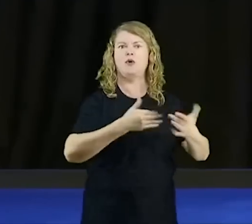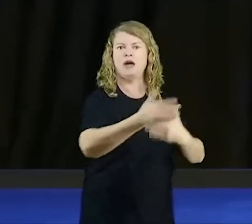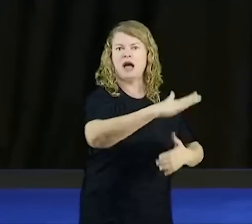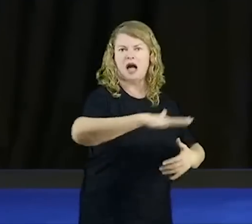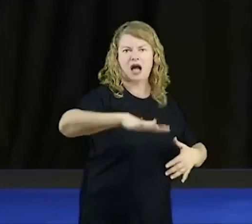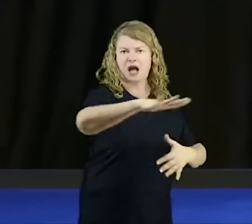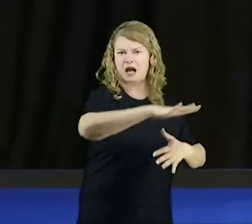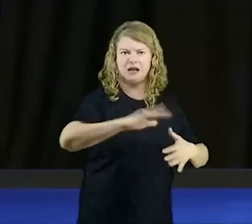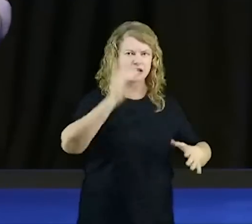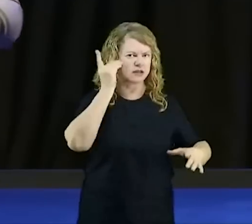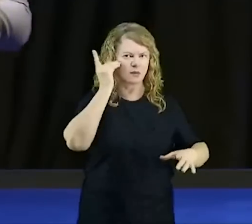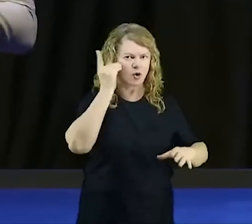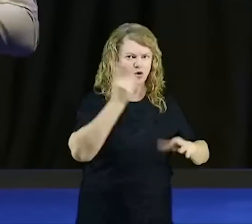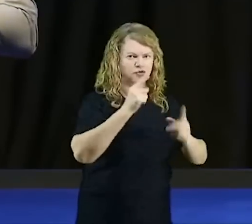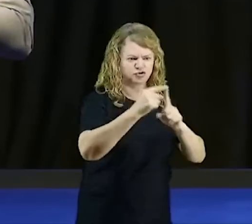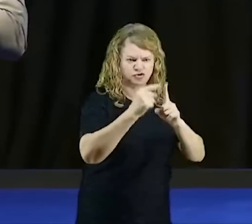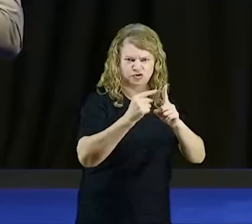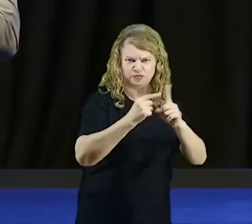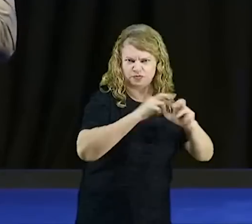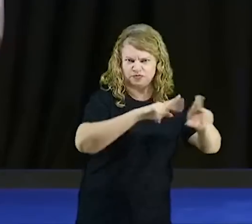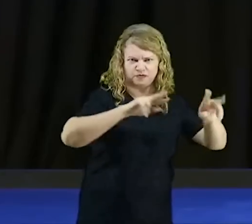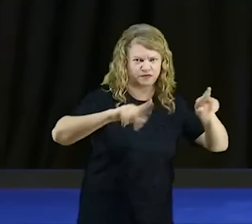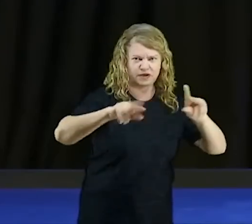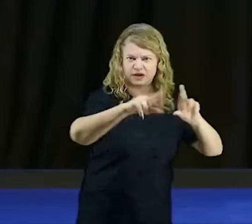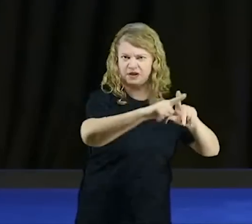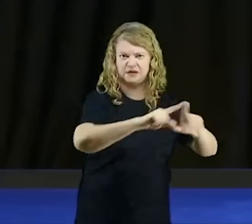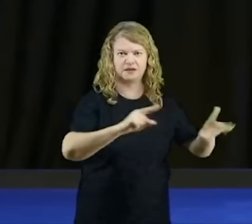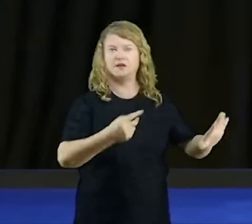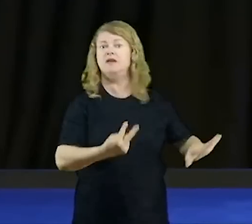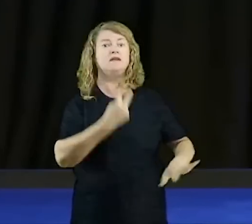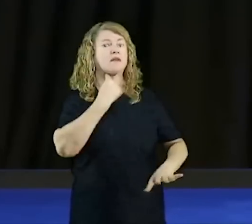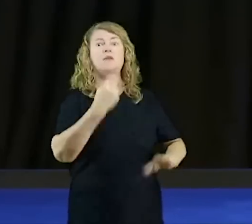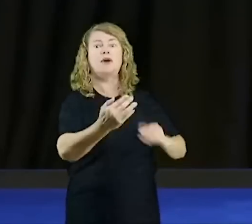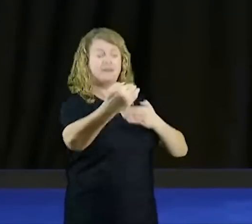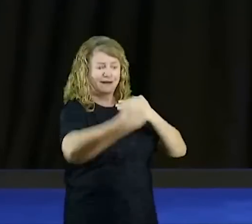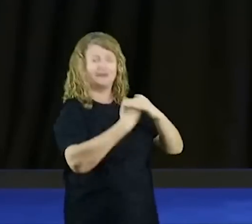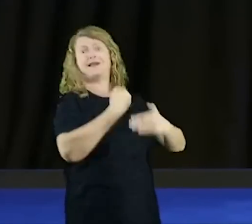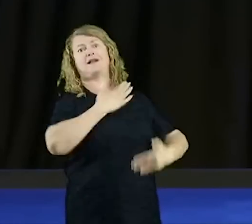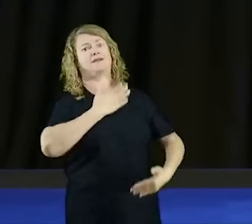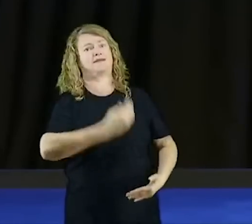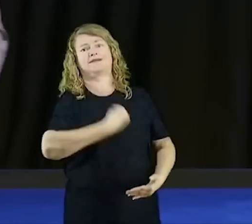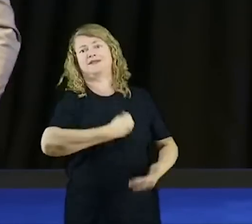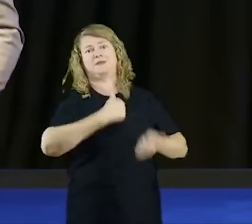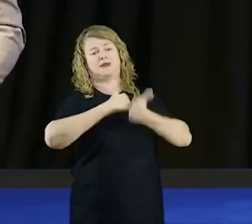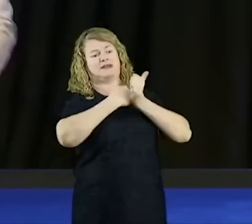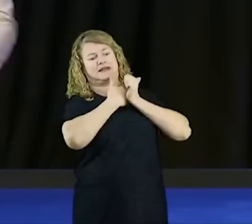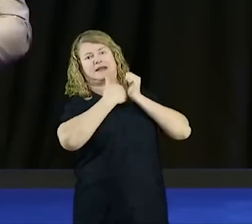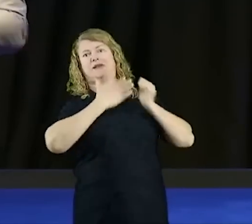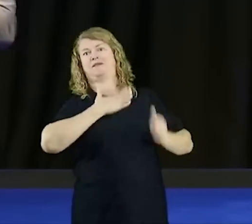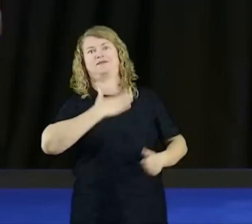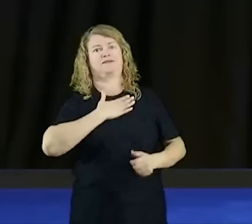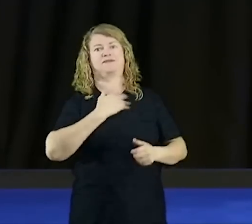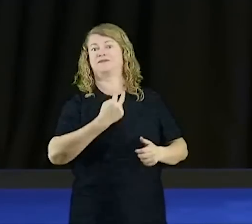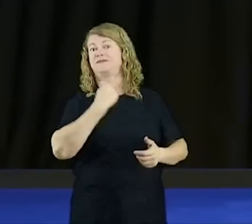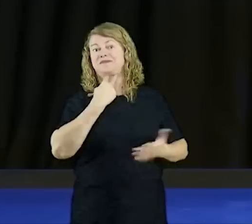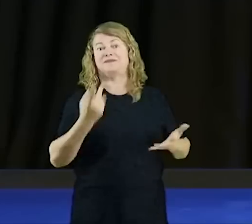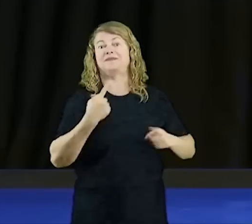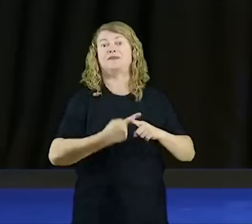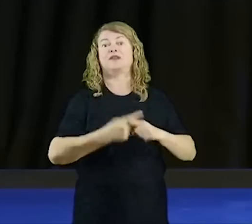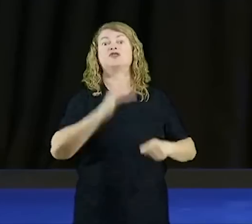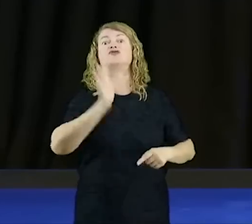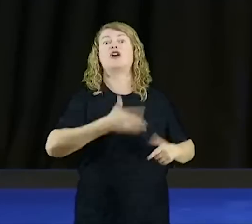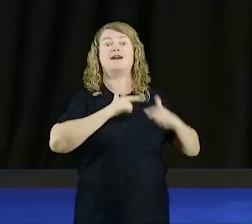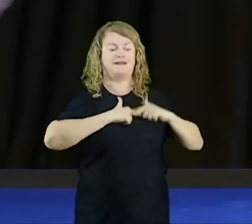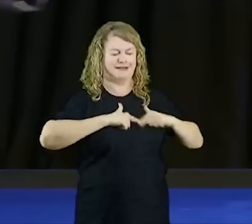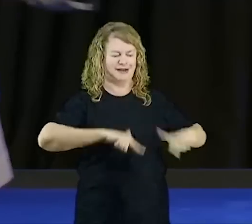ele não tem mais lugar na sua vida para te perseguir. É isso. Então, quando Mateus